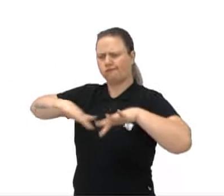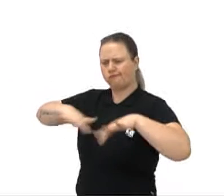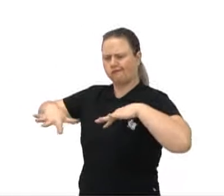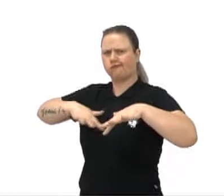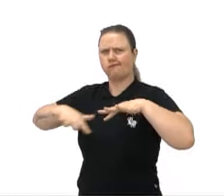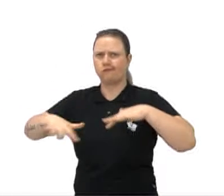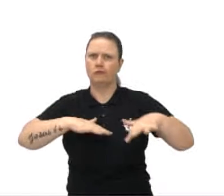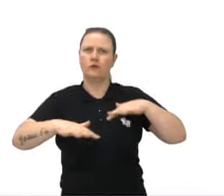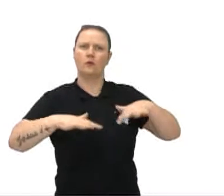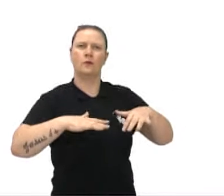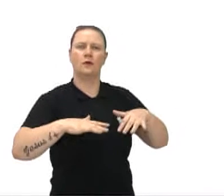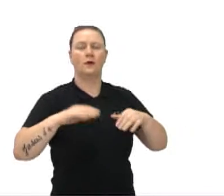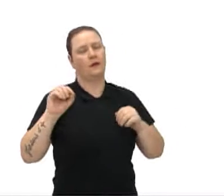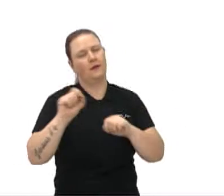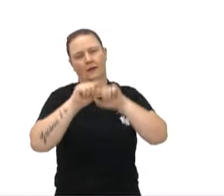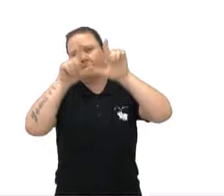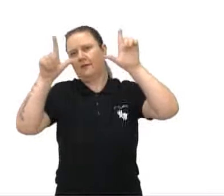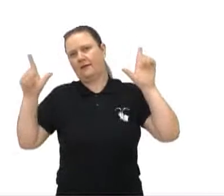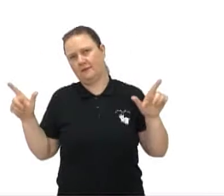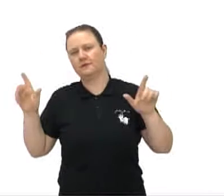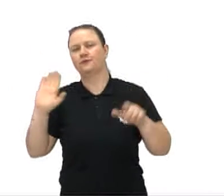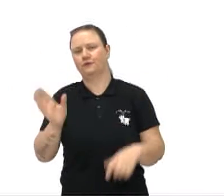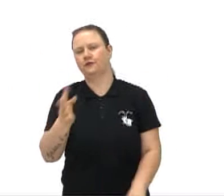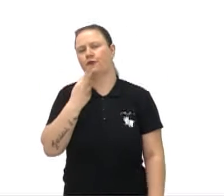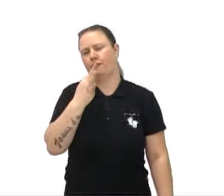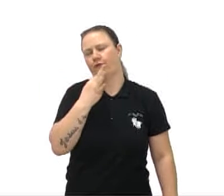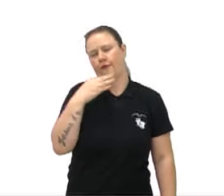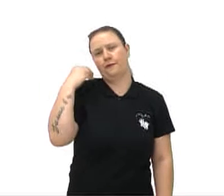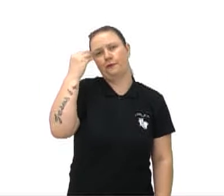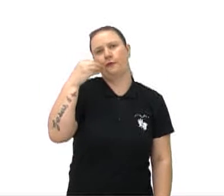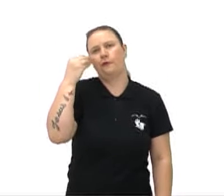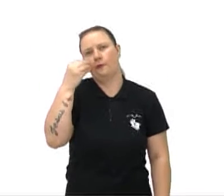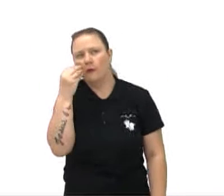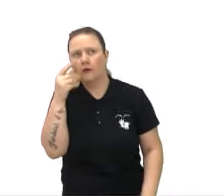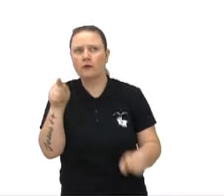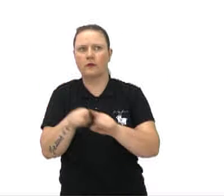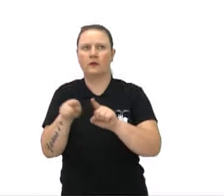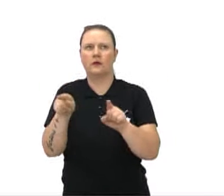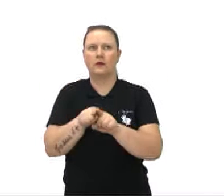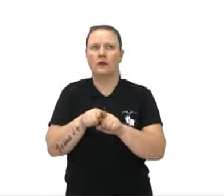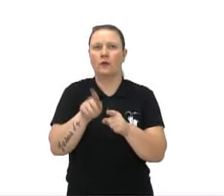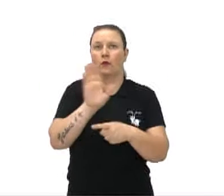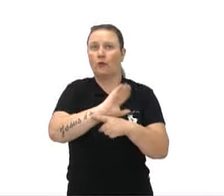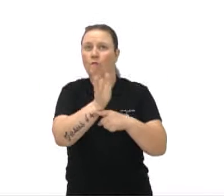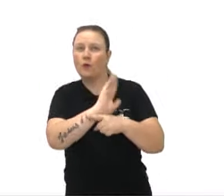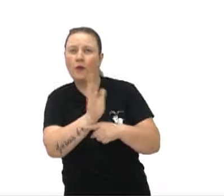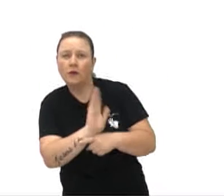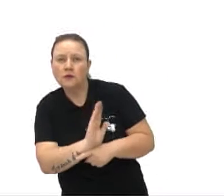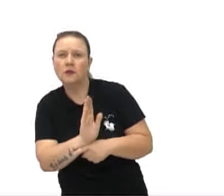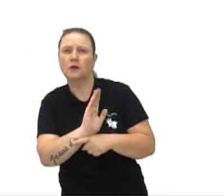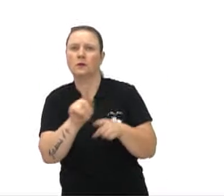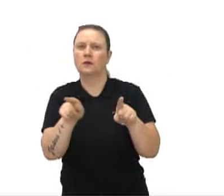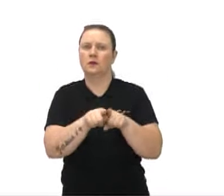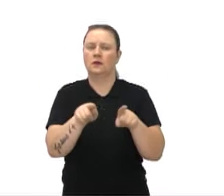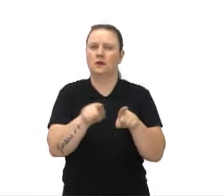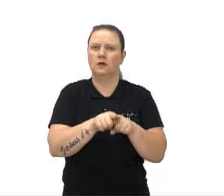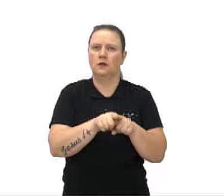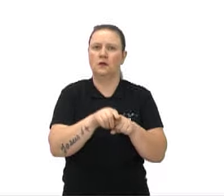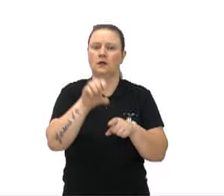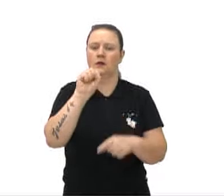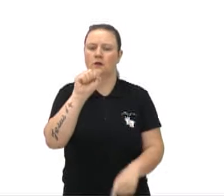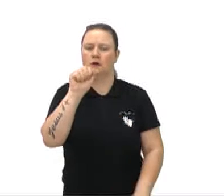passos, lá de dançarinos que eles já conheciam, como Fred Astaire, Gene Kelly, da dança salsa.